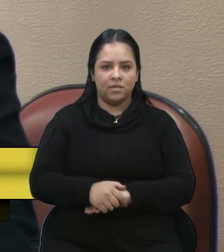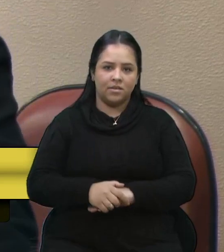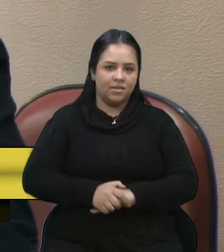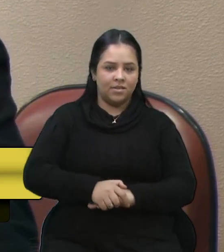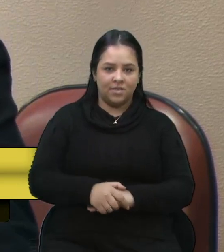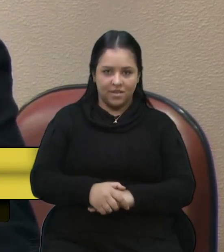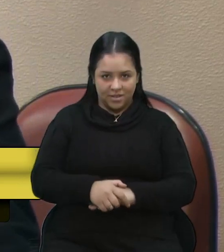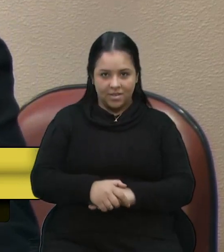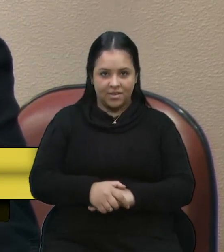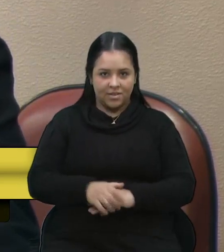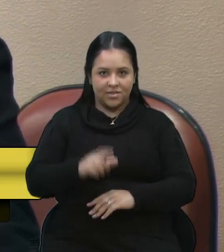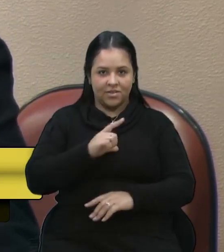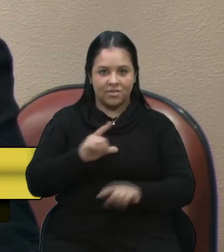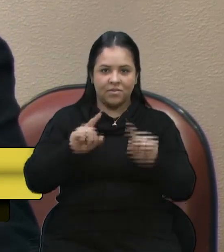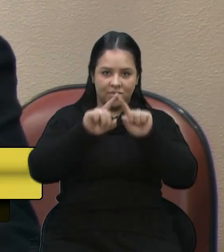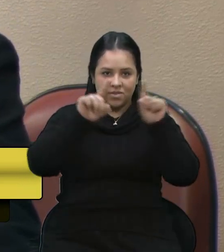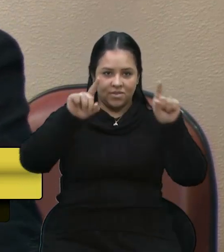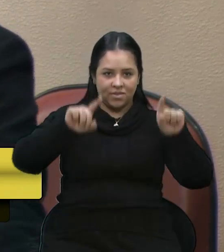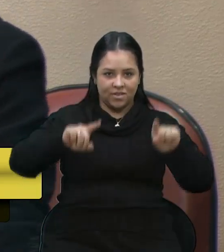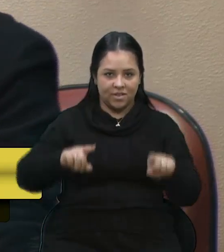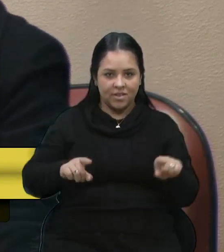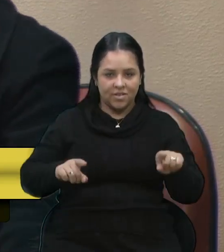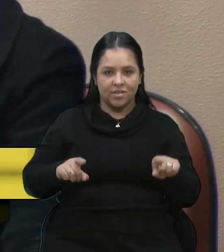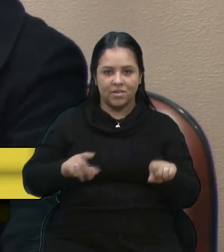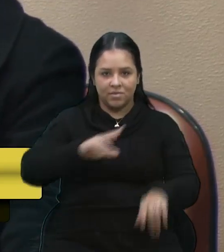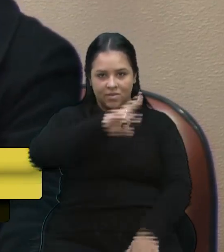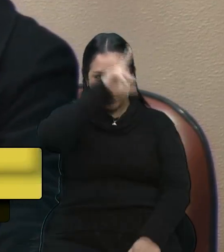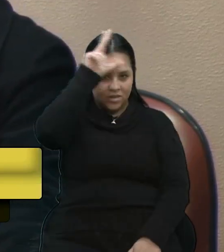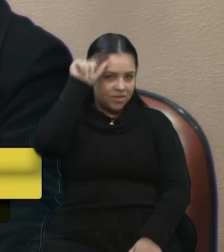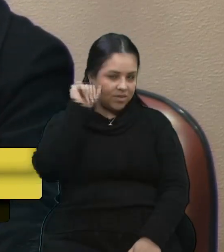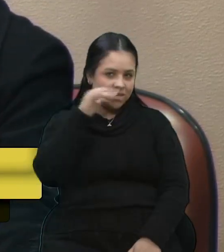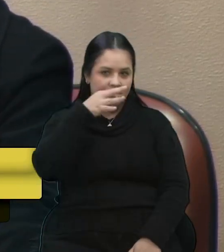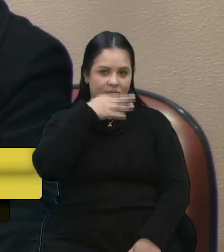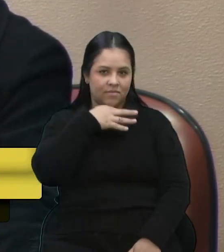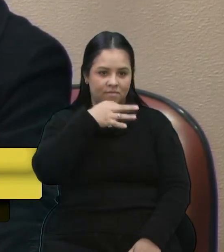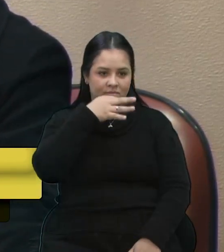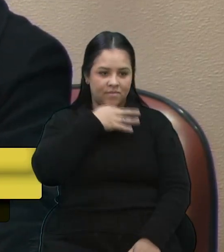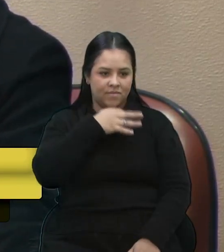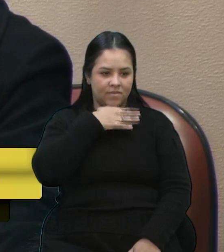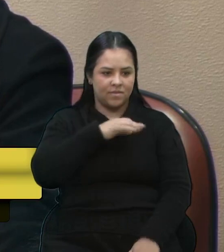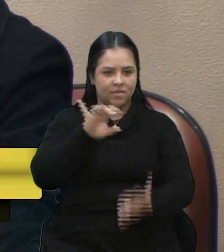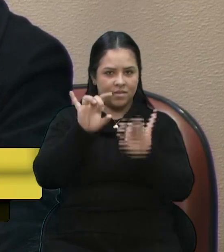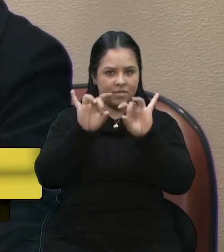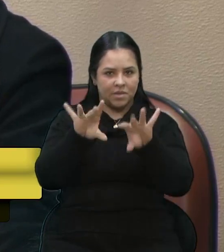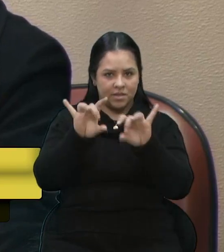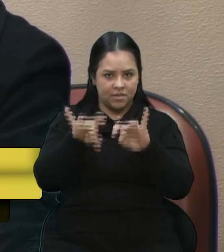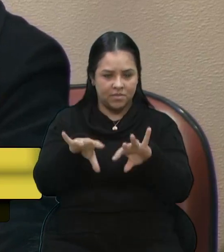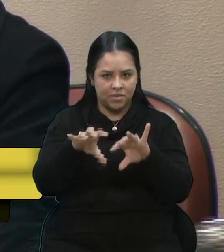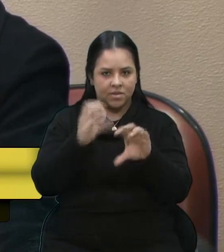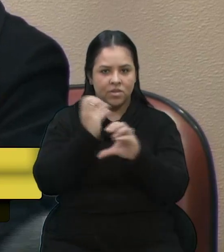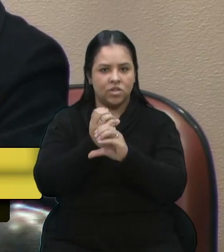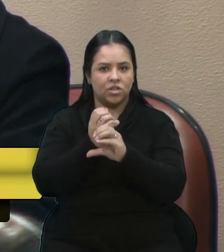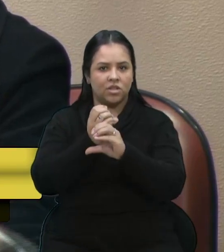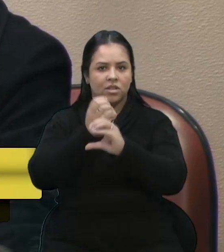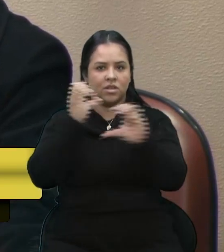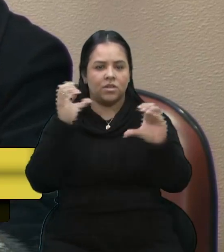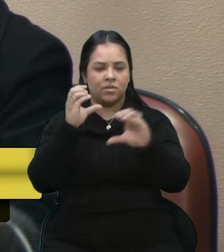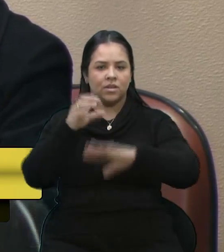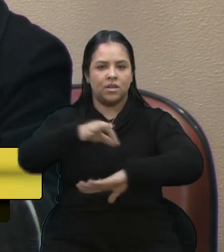servidores públicos da Prefeitura de Caxias do Sul, em especial aos engenheiros e arquitetos,